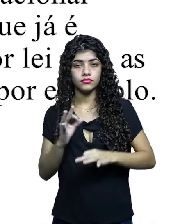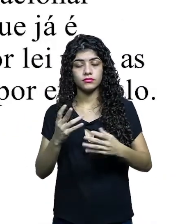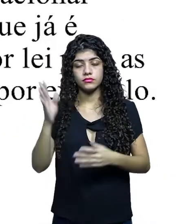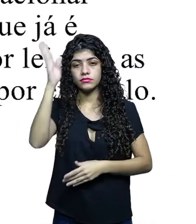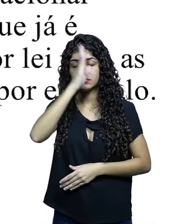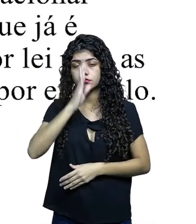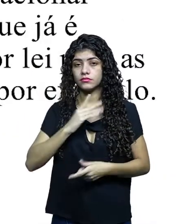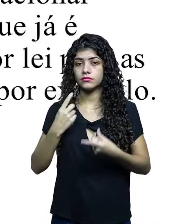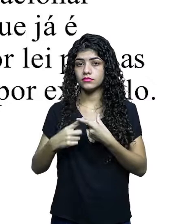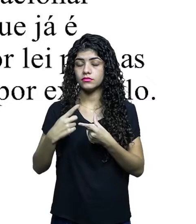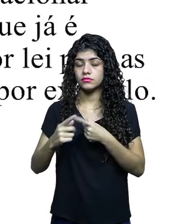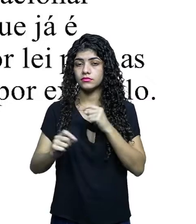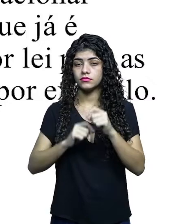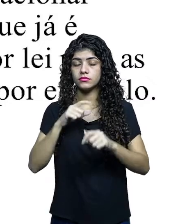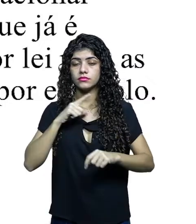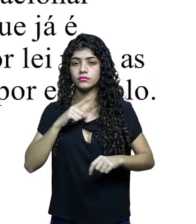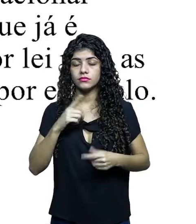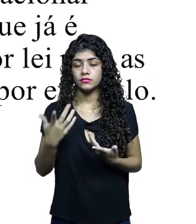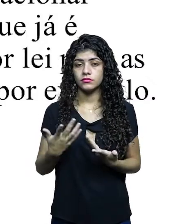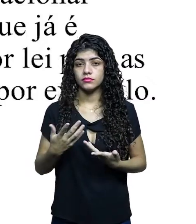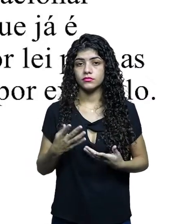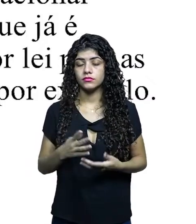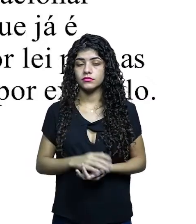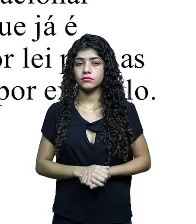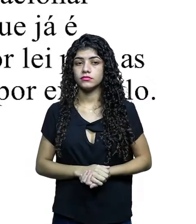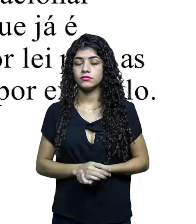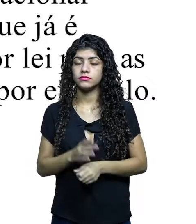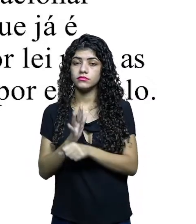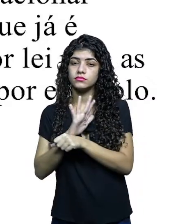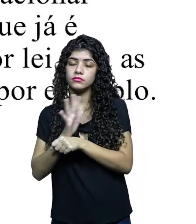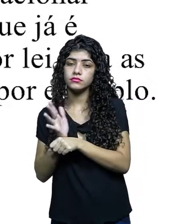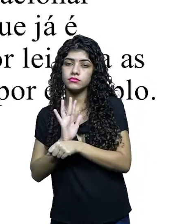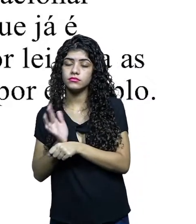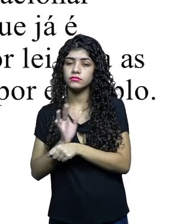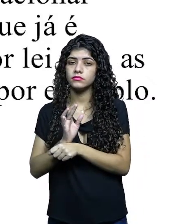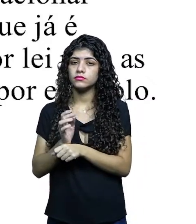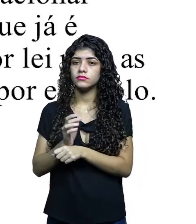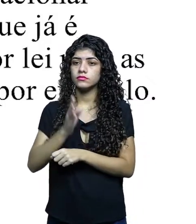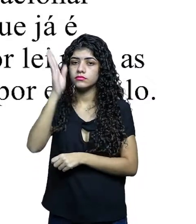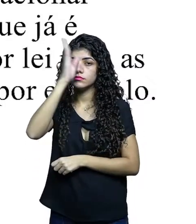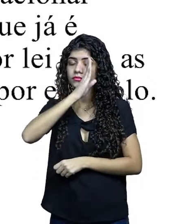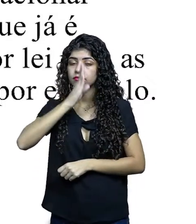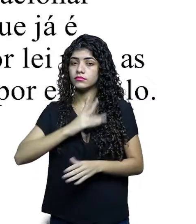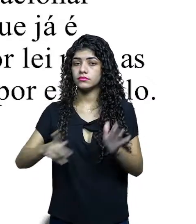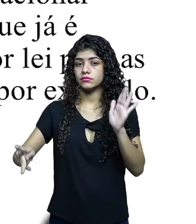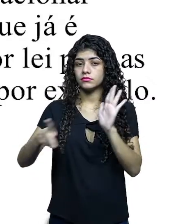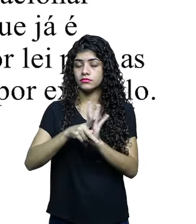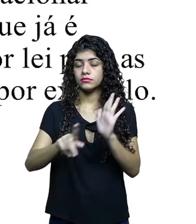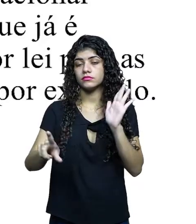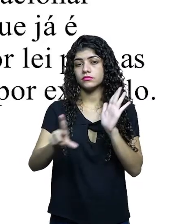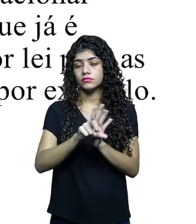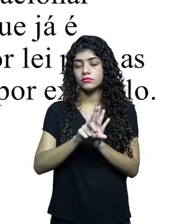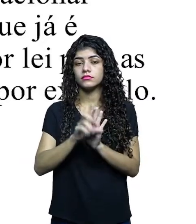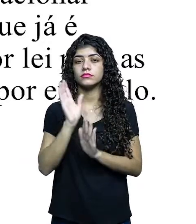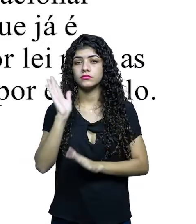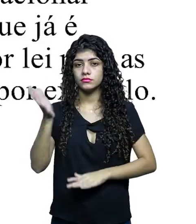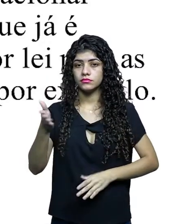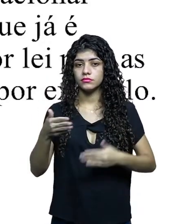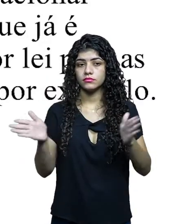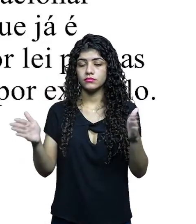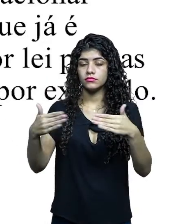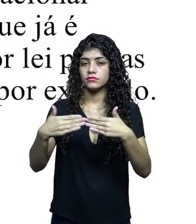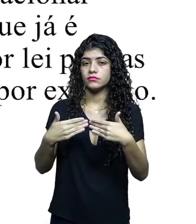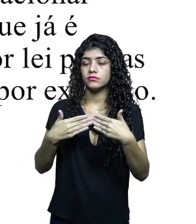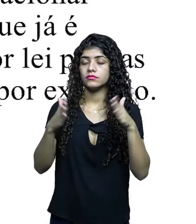precisamos garantir a presença de conteúdo nacional nessas plataformas, o que já é regulado e garantido por lei para as TVs